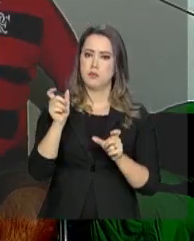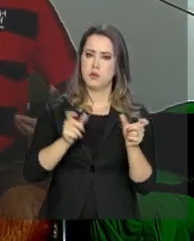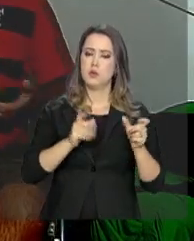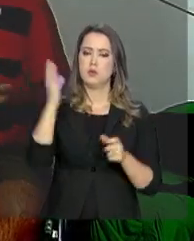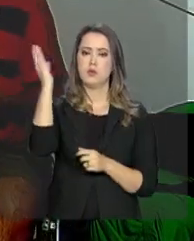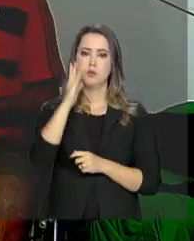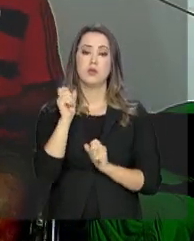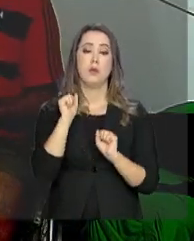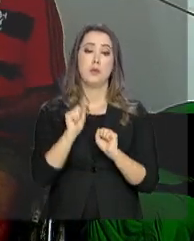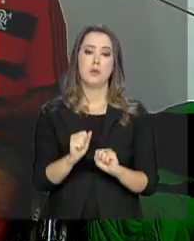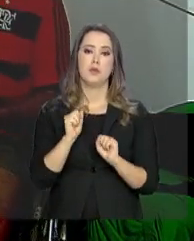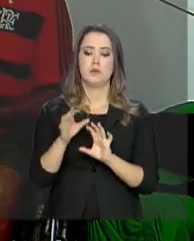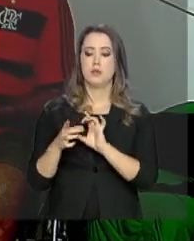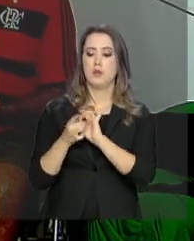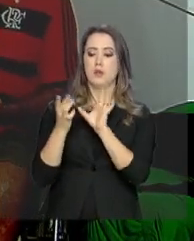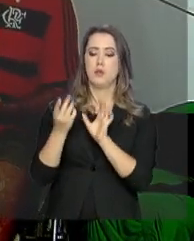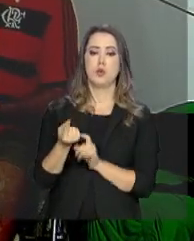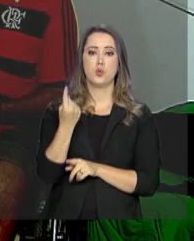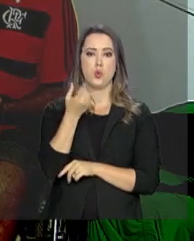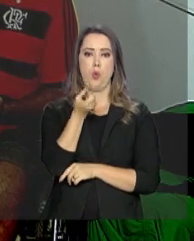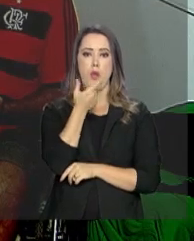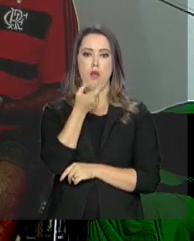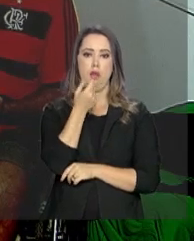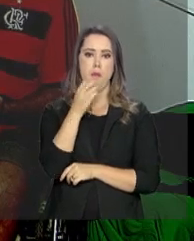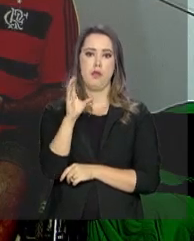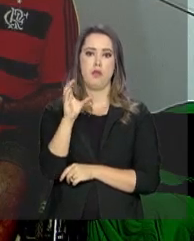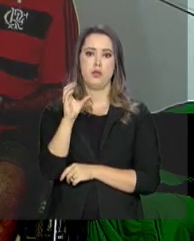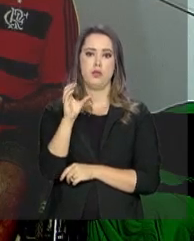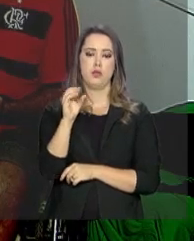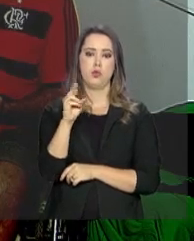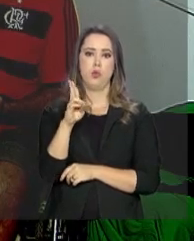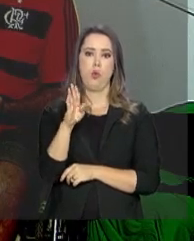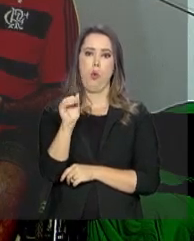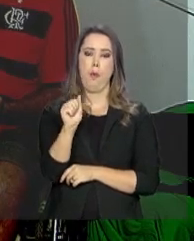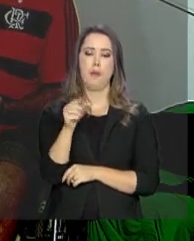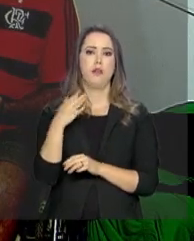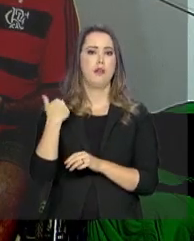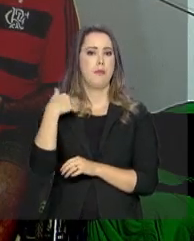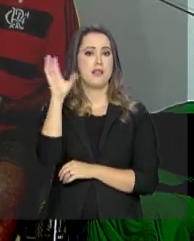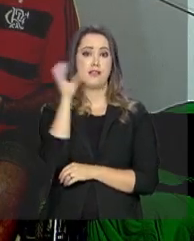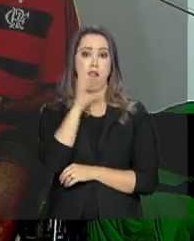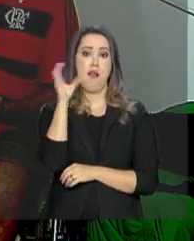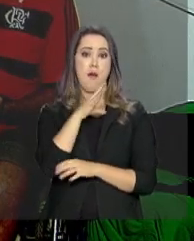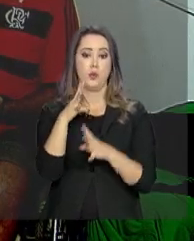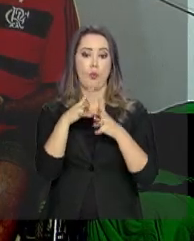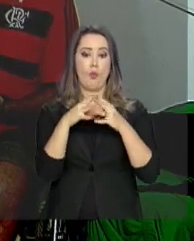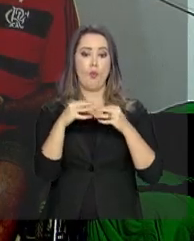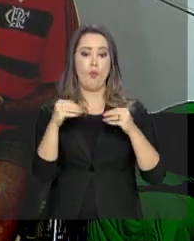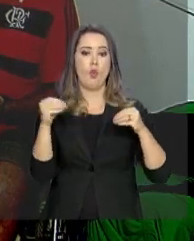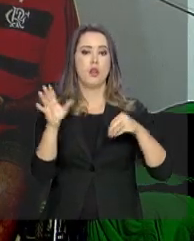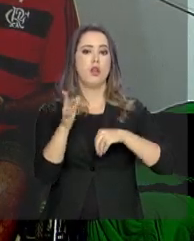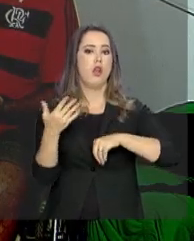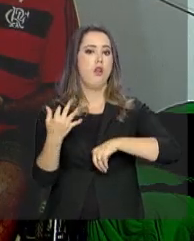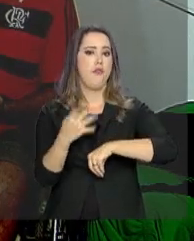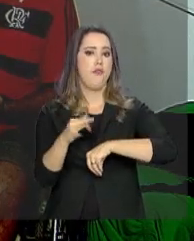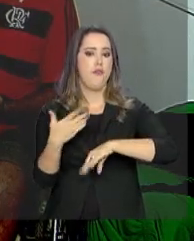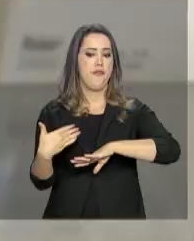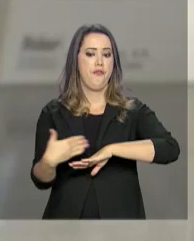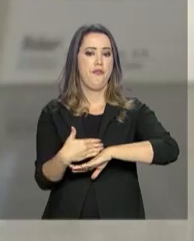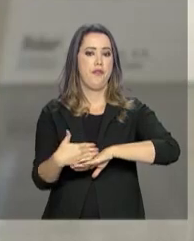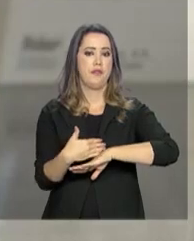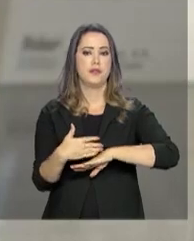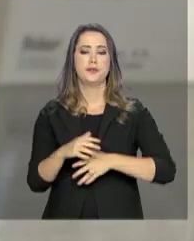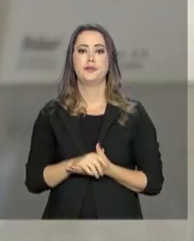está na possível liberação de um medicamento cubano, que acelera o processo de cicatrização dos ferimentos dos pés.